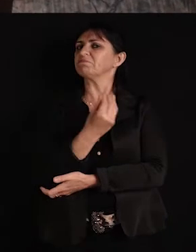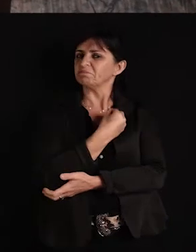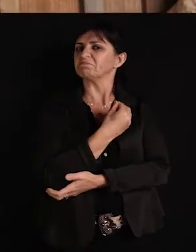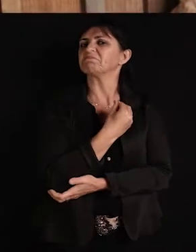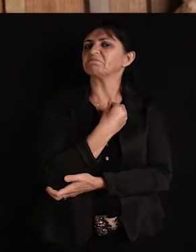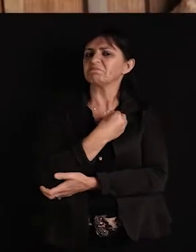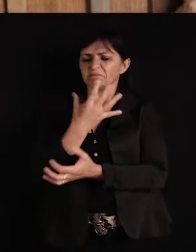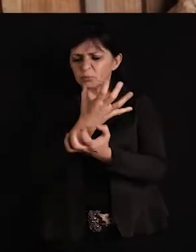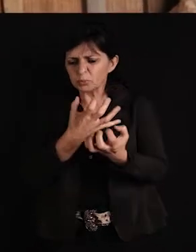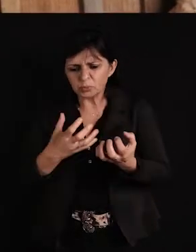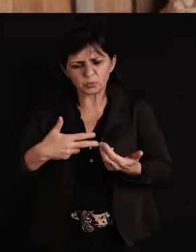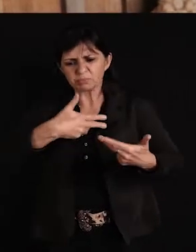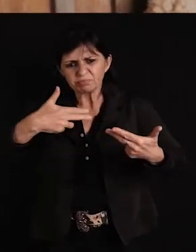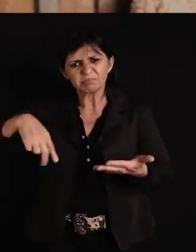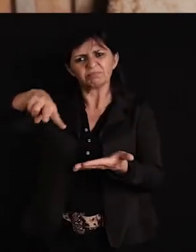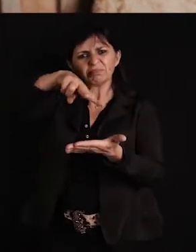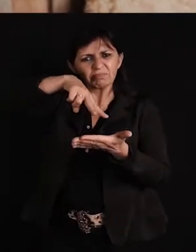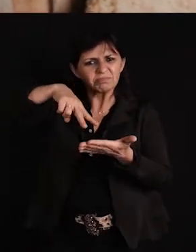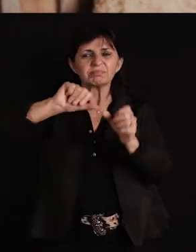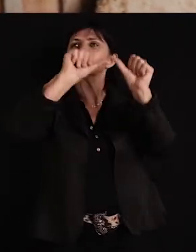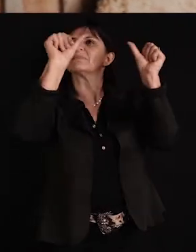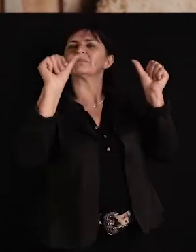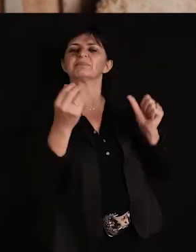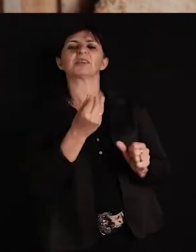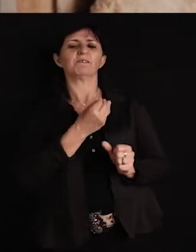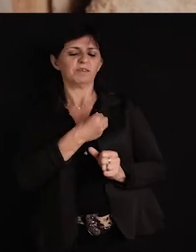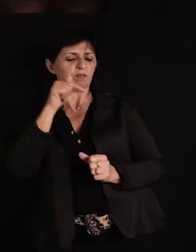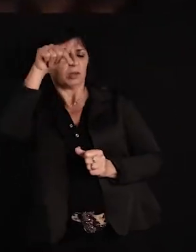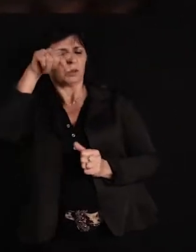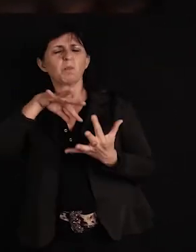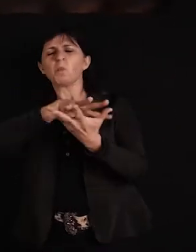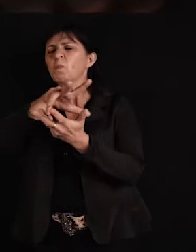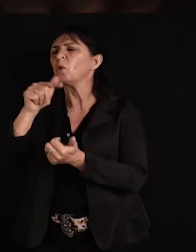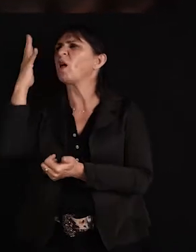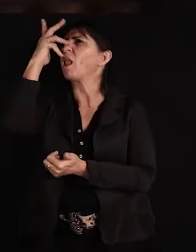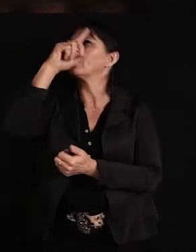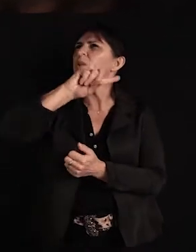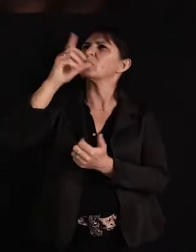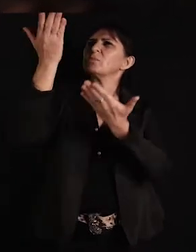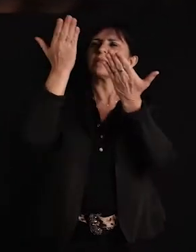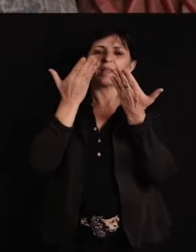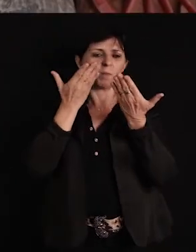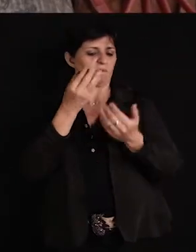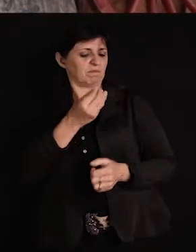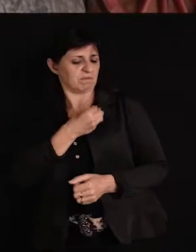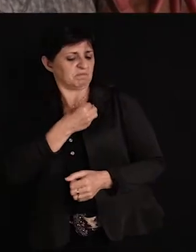da bagualada, com a moldura da querência em linha linda, que mundo lindo Deus me deu para morada.